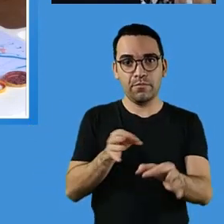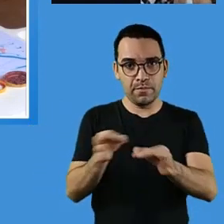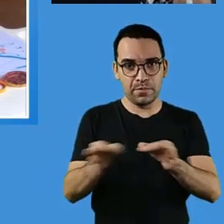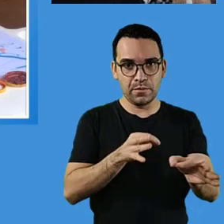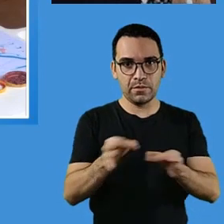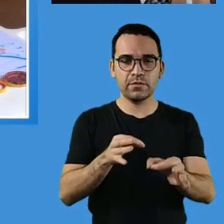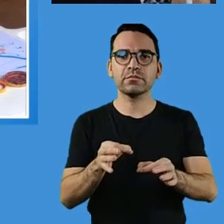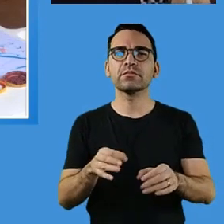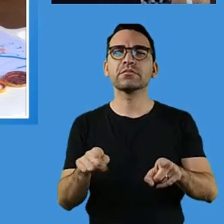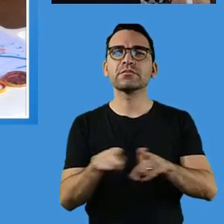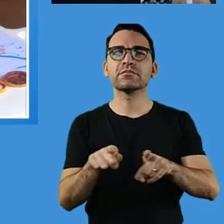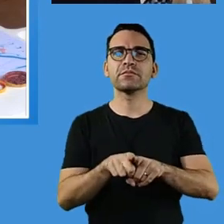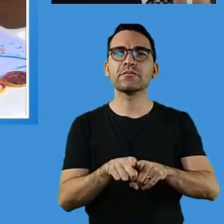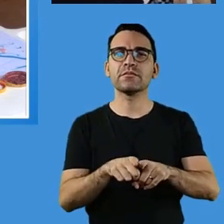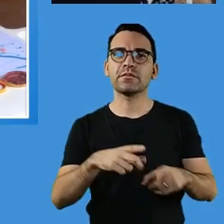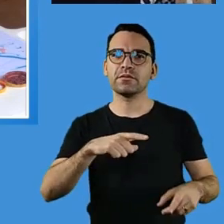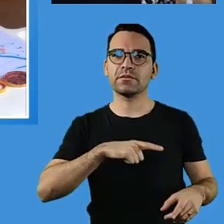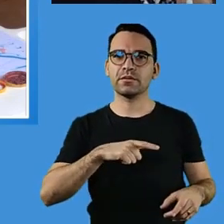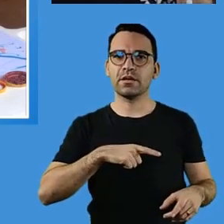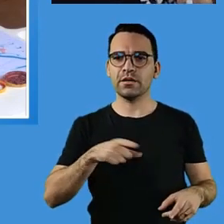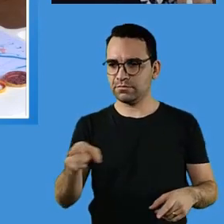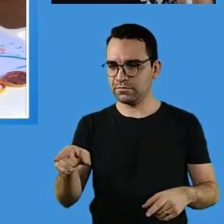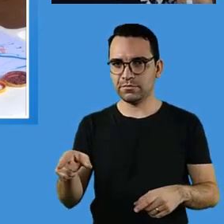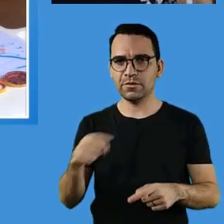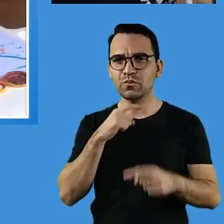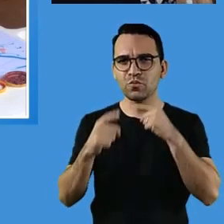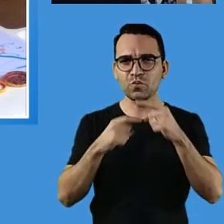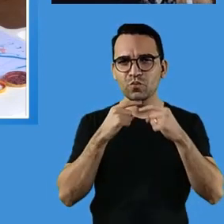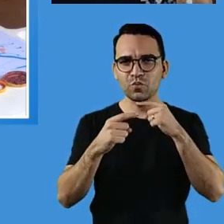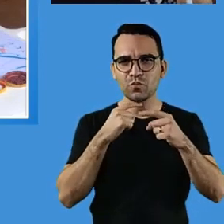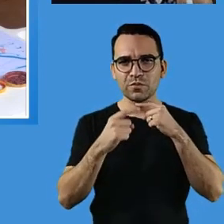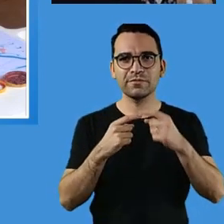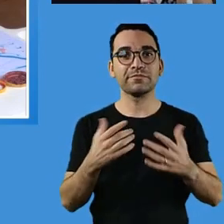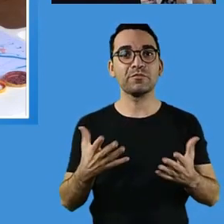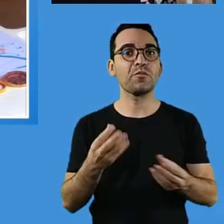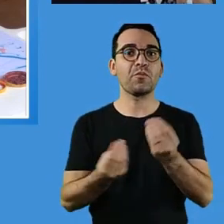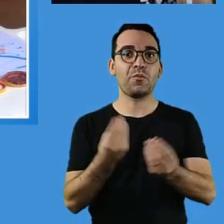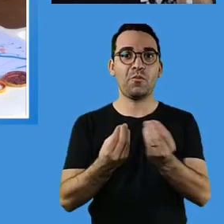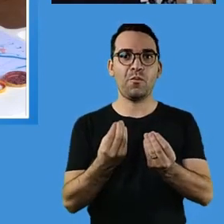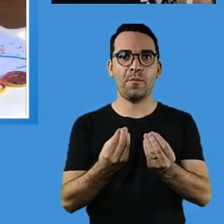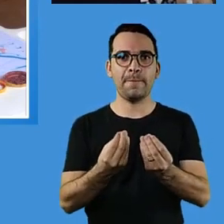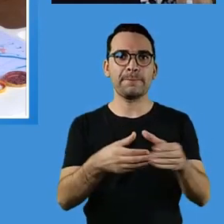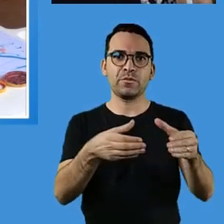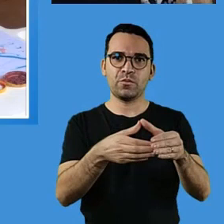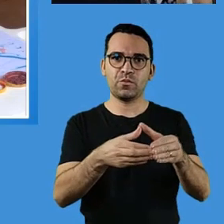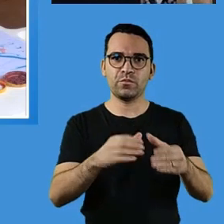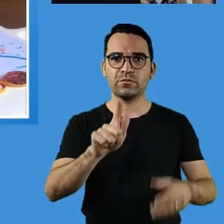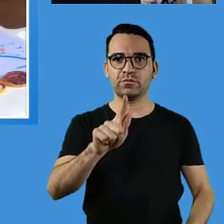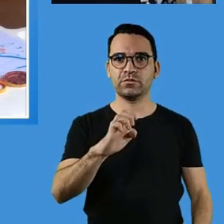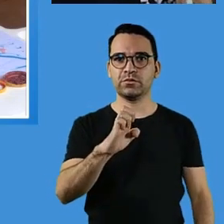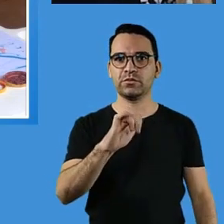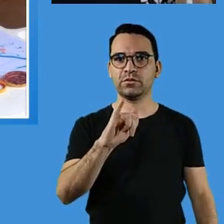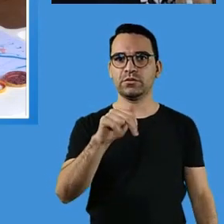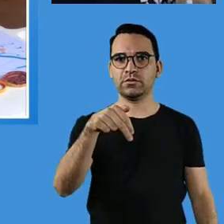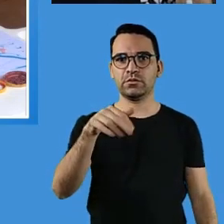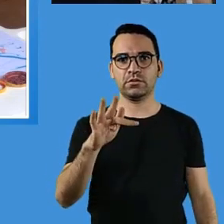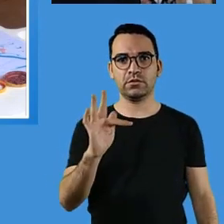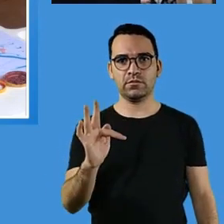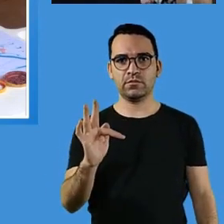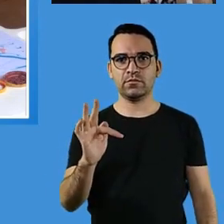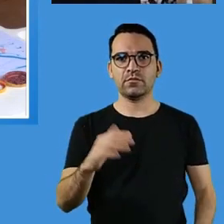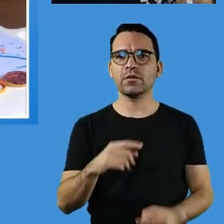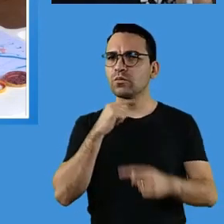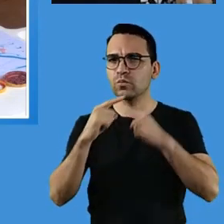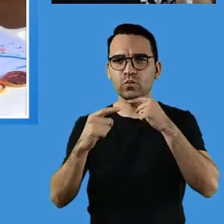com a equipe da GINF. Então, qualquer dúvida da família, dúvida dos pais, eles estarão entrando em